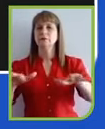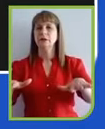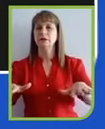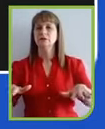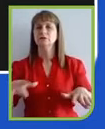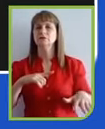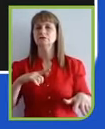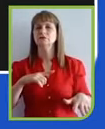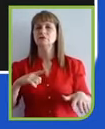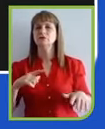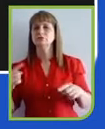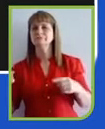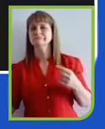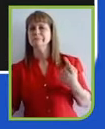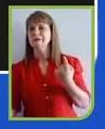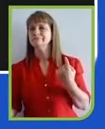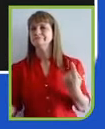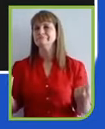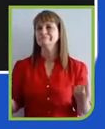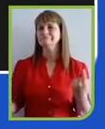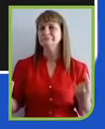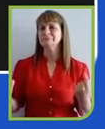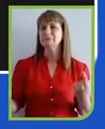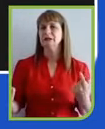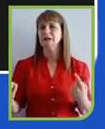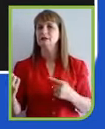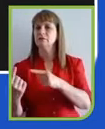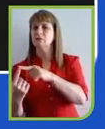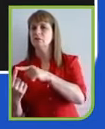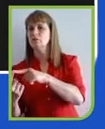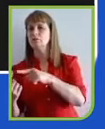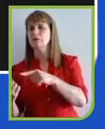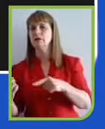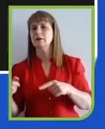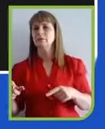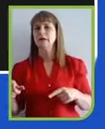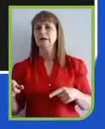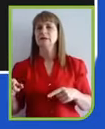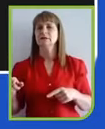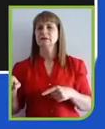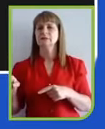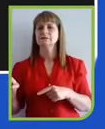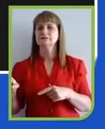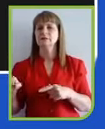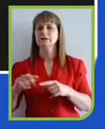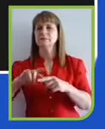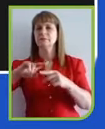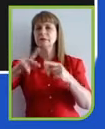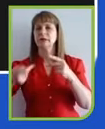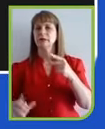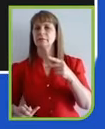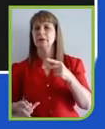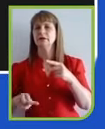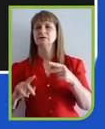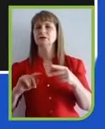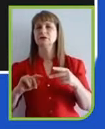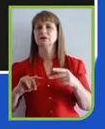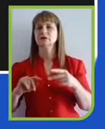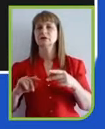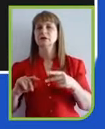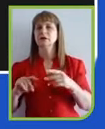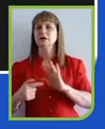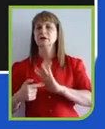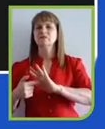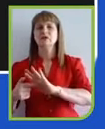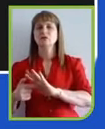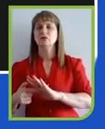duas visões de empresa, uma mais pragmática que colocou a economia à frente da vida humana, outra